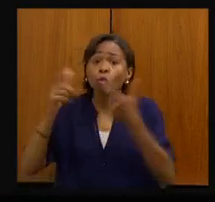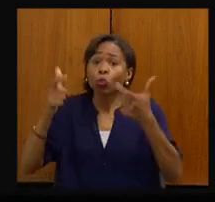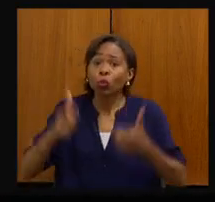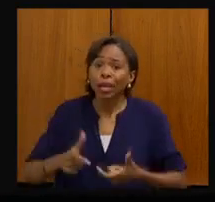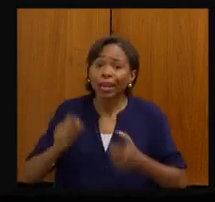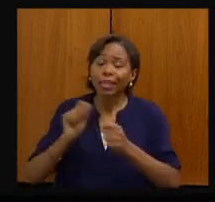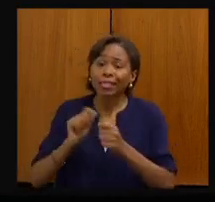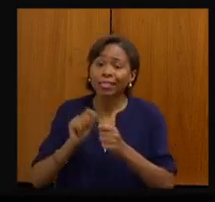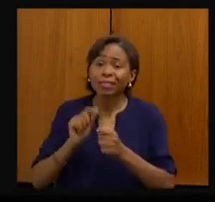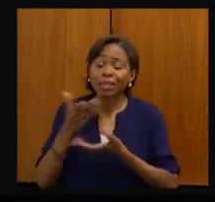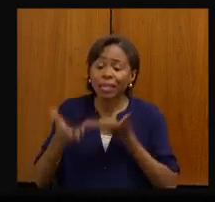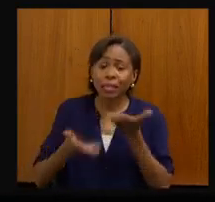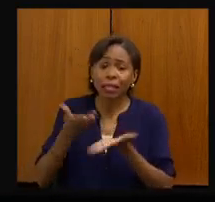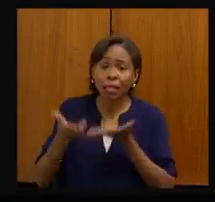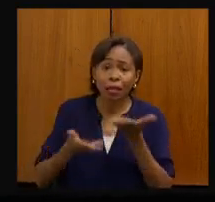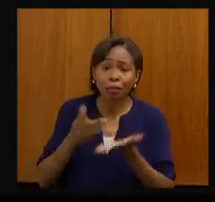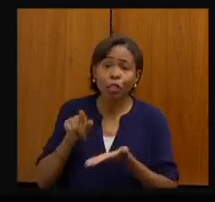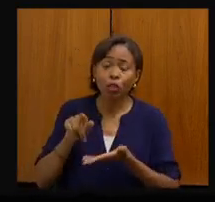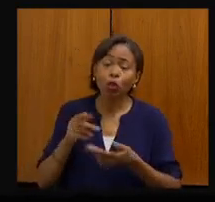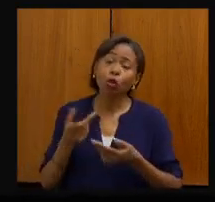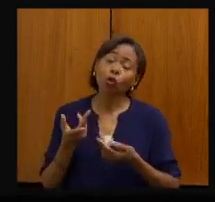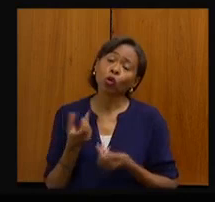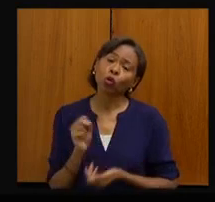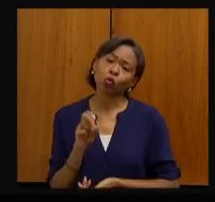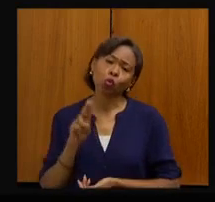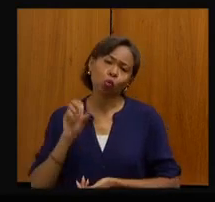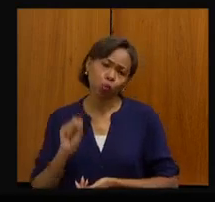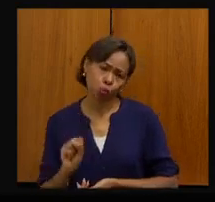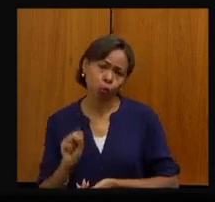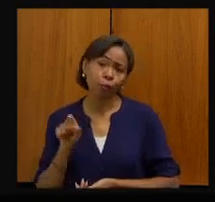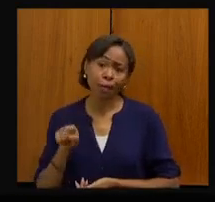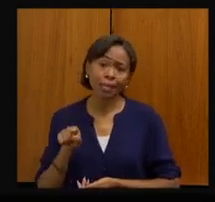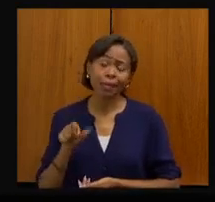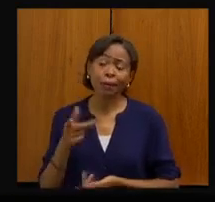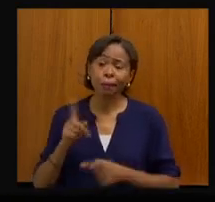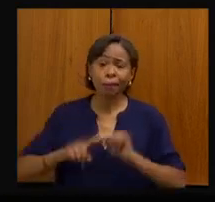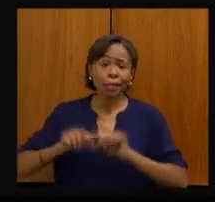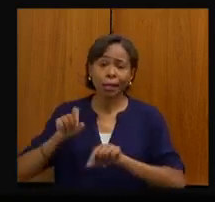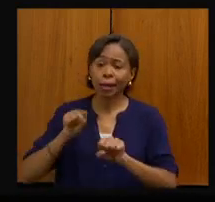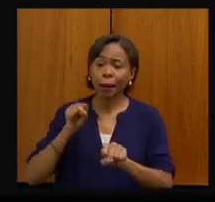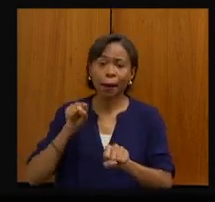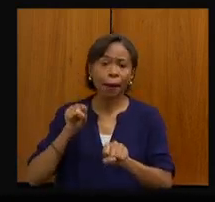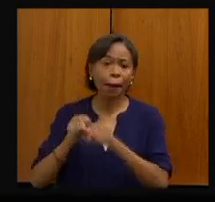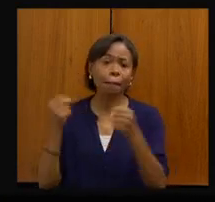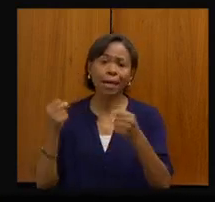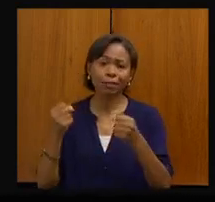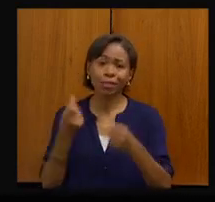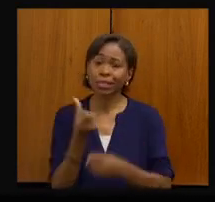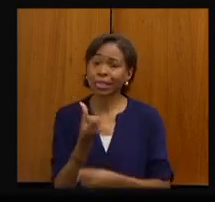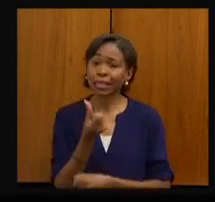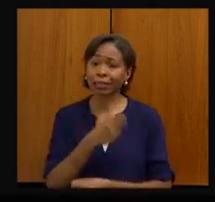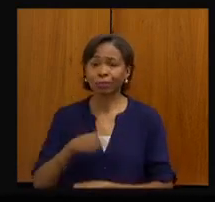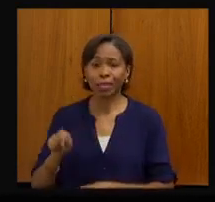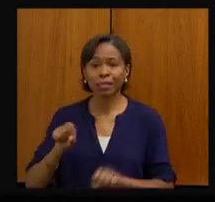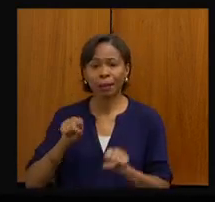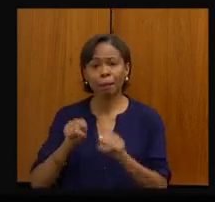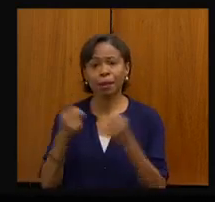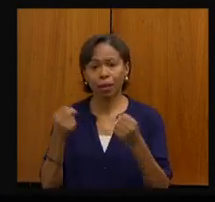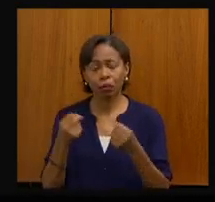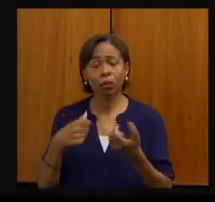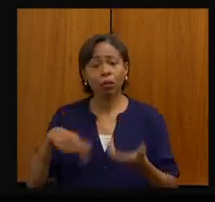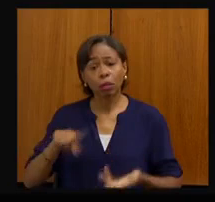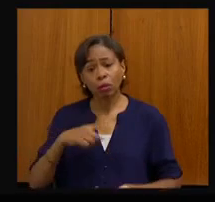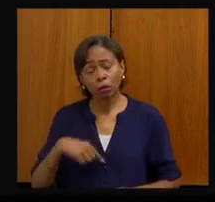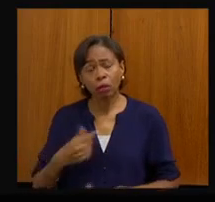pacientes do SUS na cidade de Montes Claros. E lá está quebrado, já há seis meses que está quebrado. Então, gente está vivendo tudo isso. Tem um